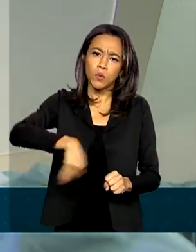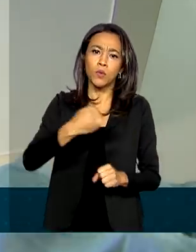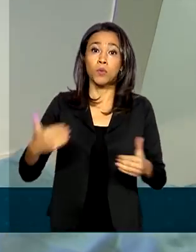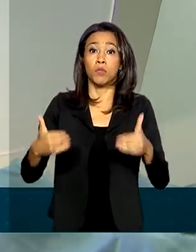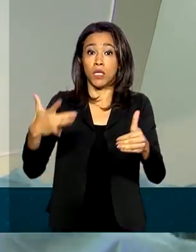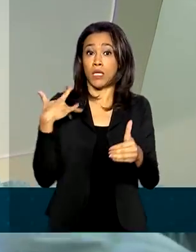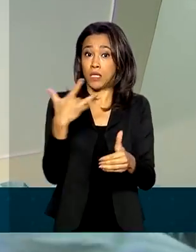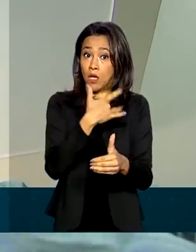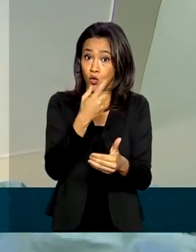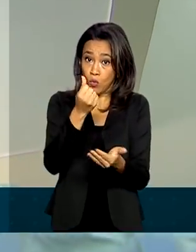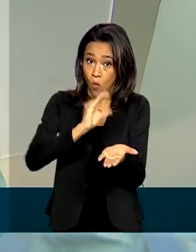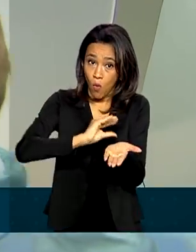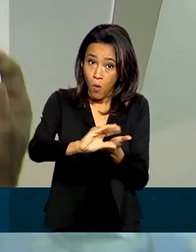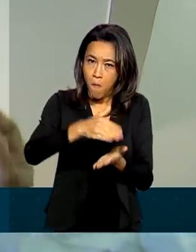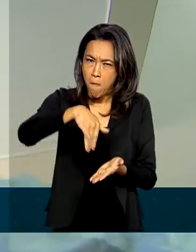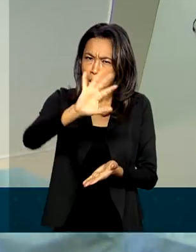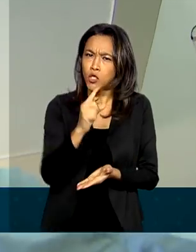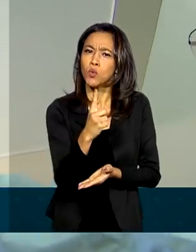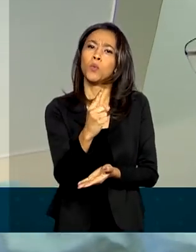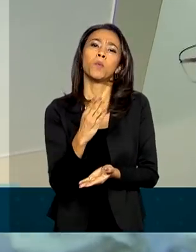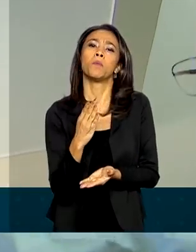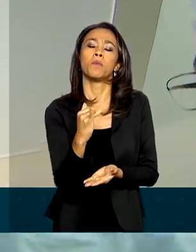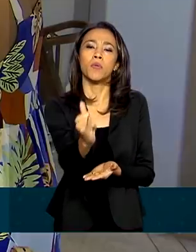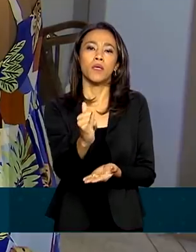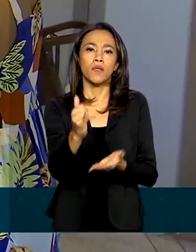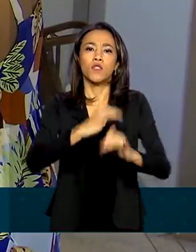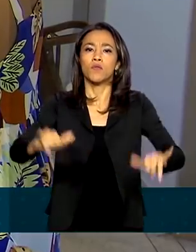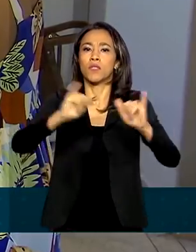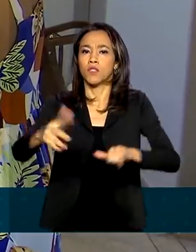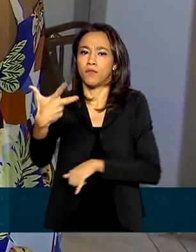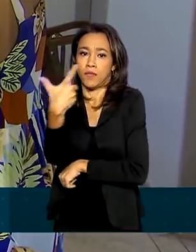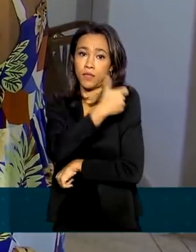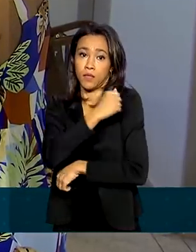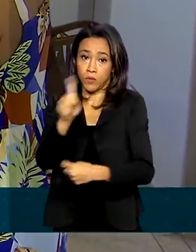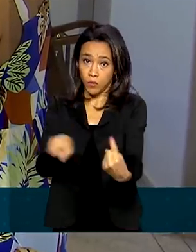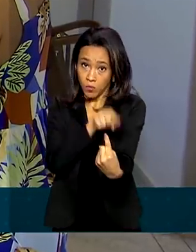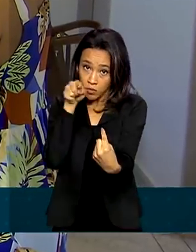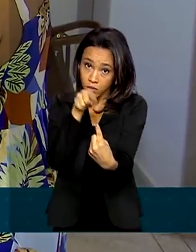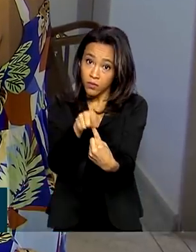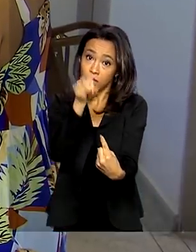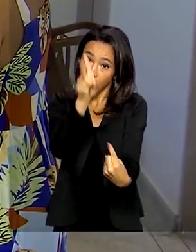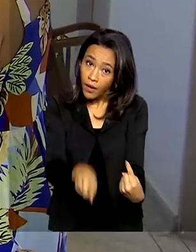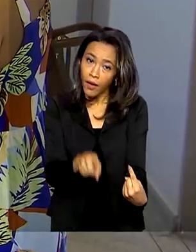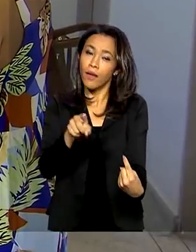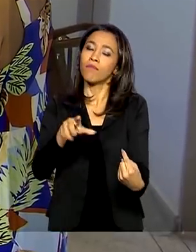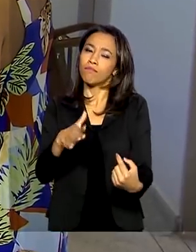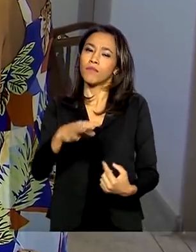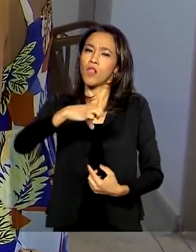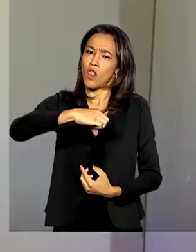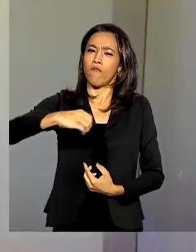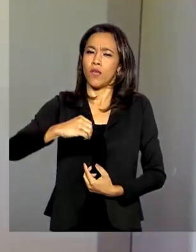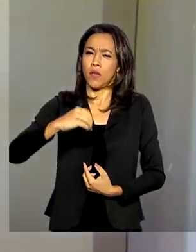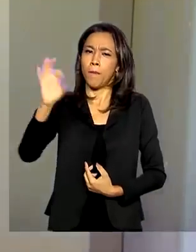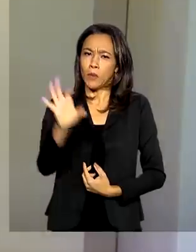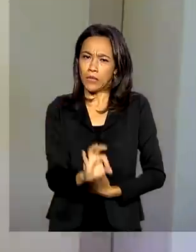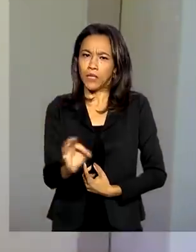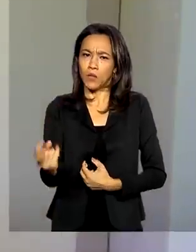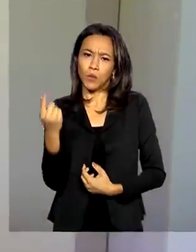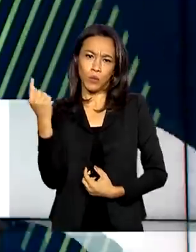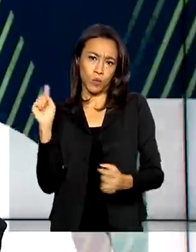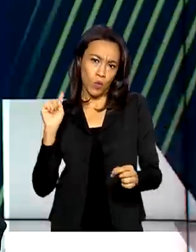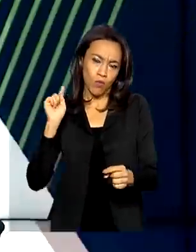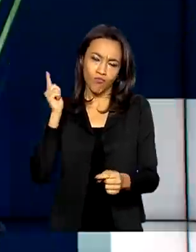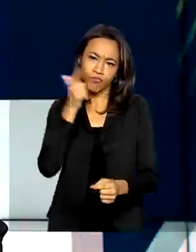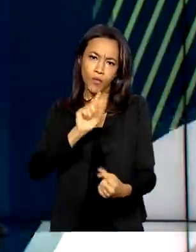investiu mais de um bilhão de reais na campanha de vacinação. A meta é imunizar pelo menos 90% do público-alvo.